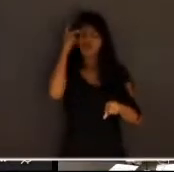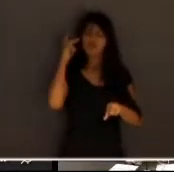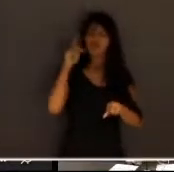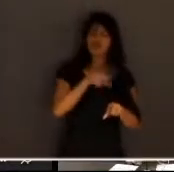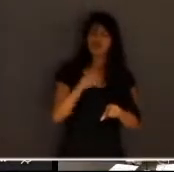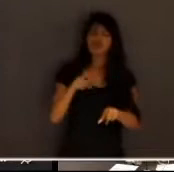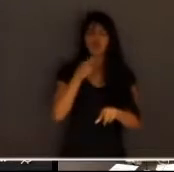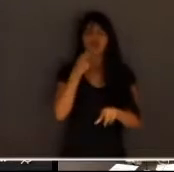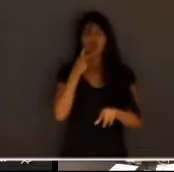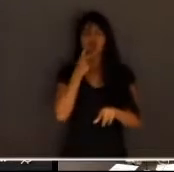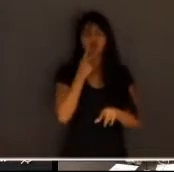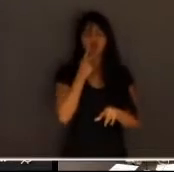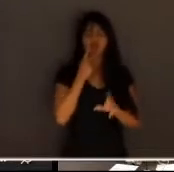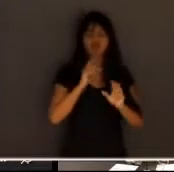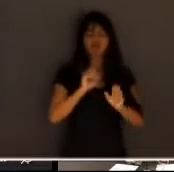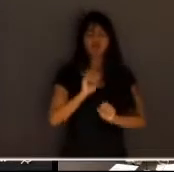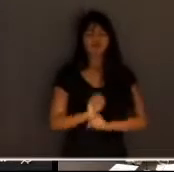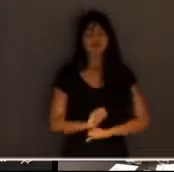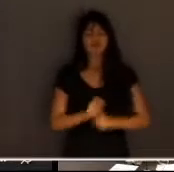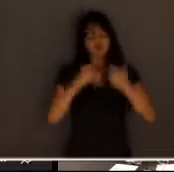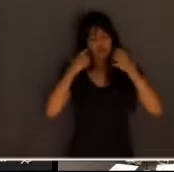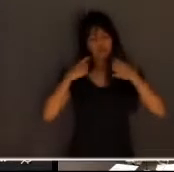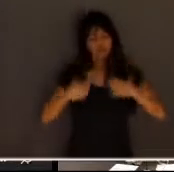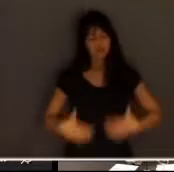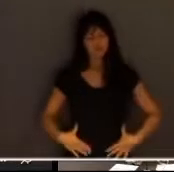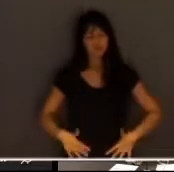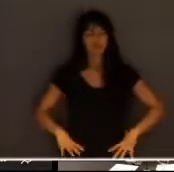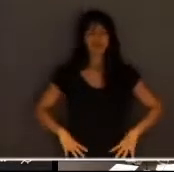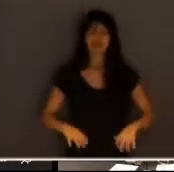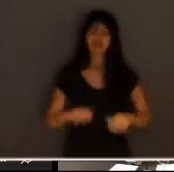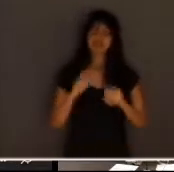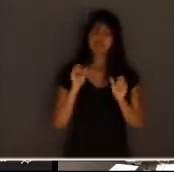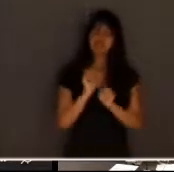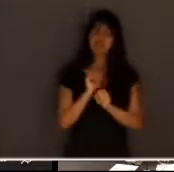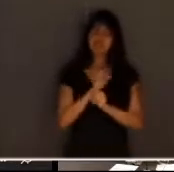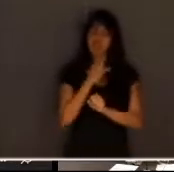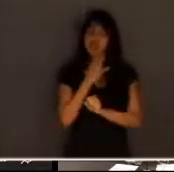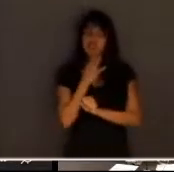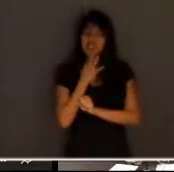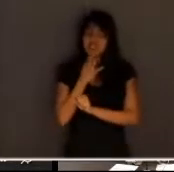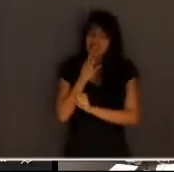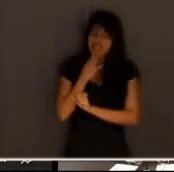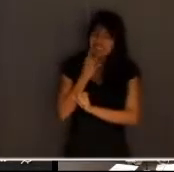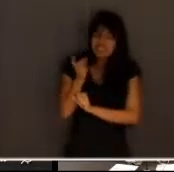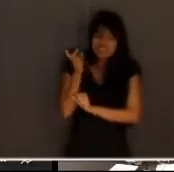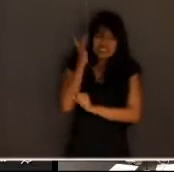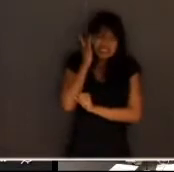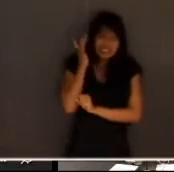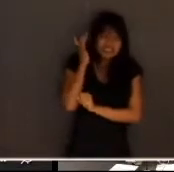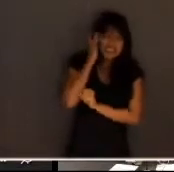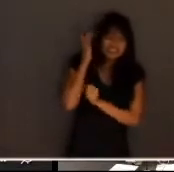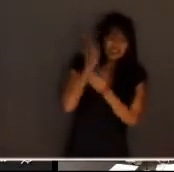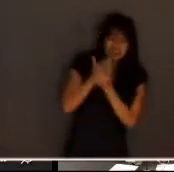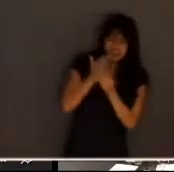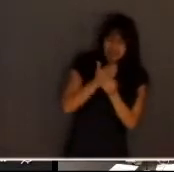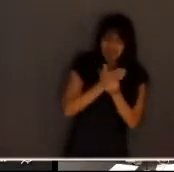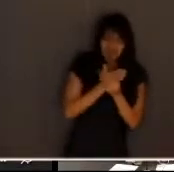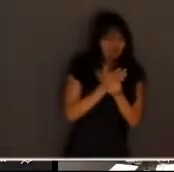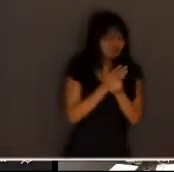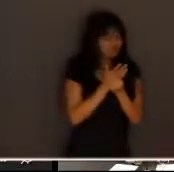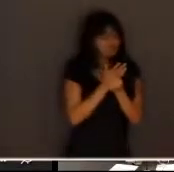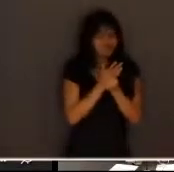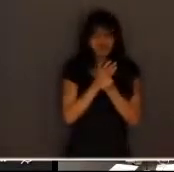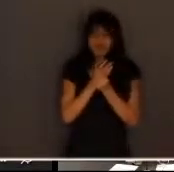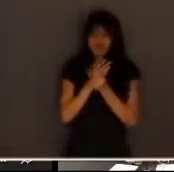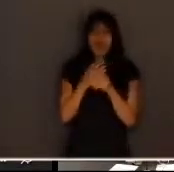em estado de júri preparados não apenas conhecendo de cor salteado o processo e o caso mas conhecendo